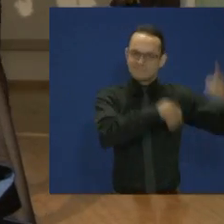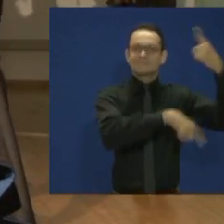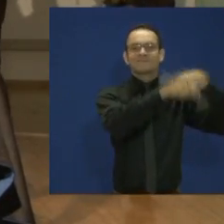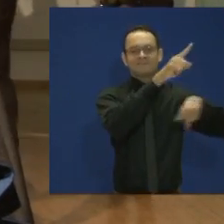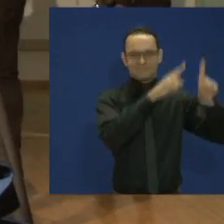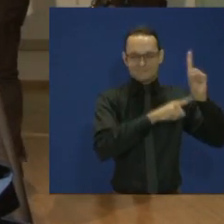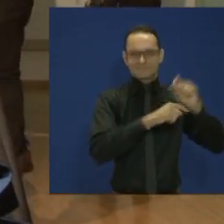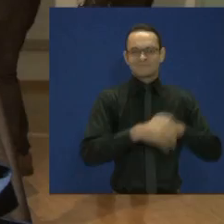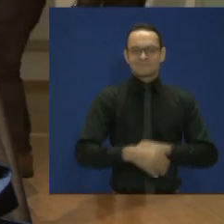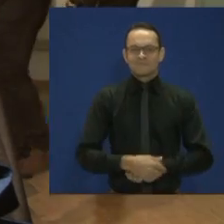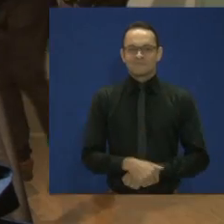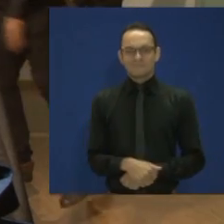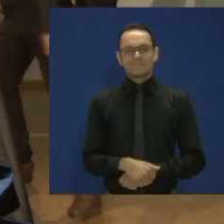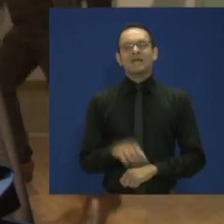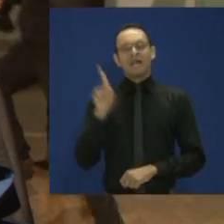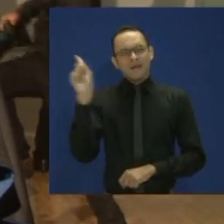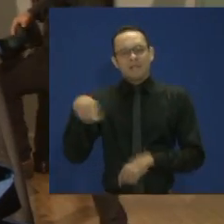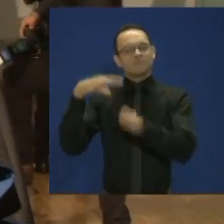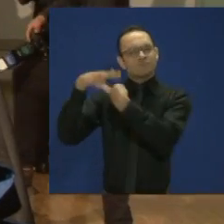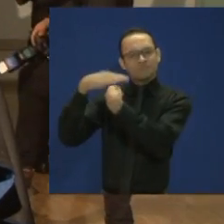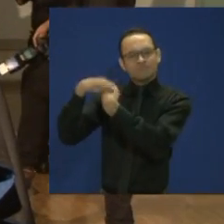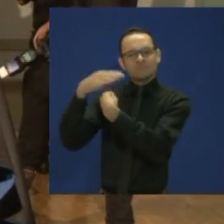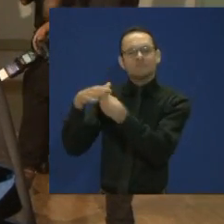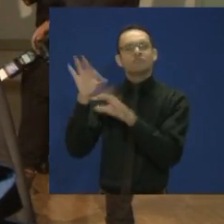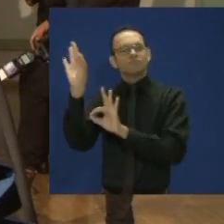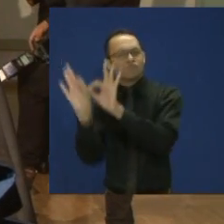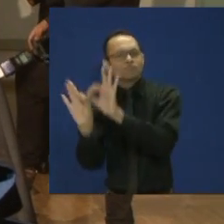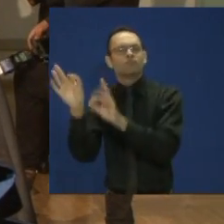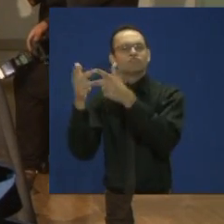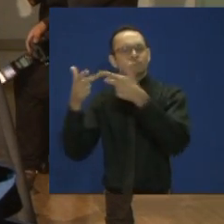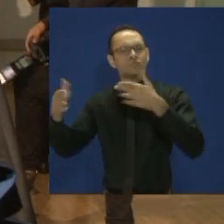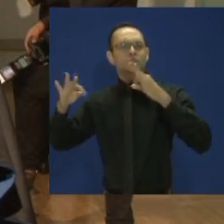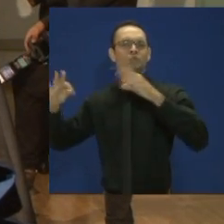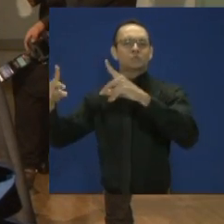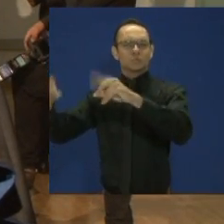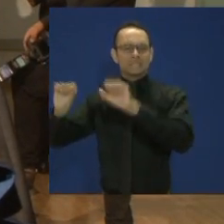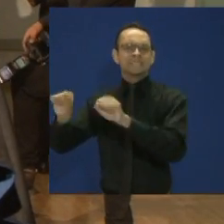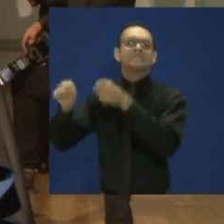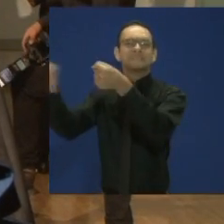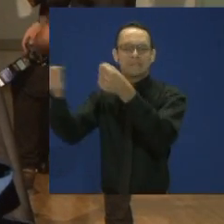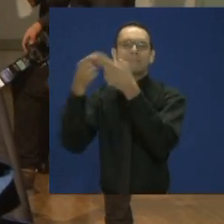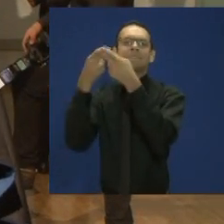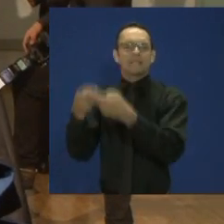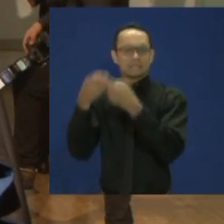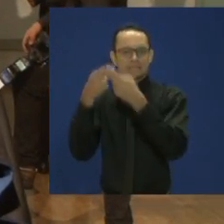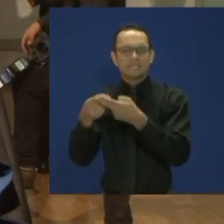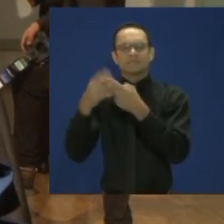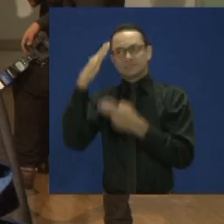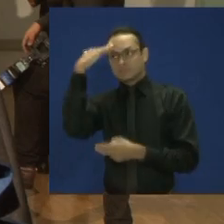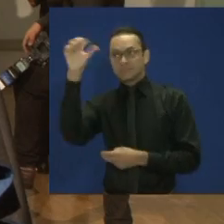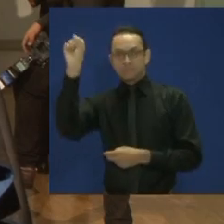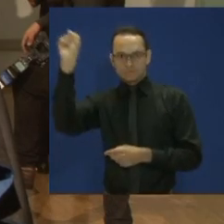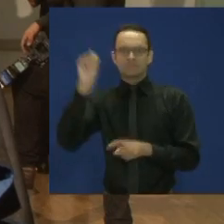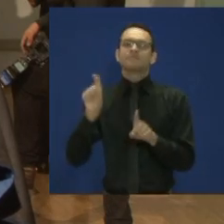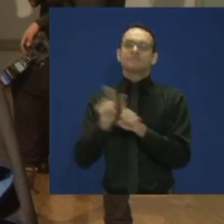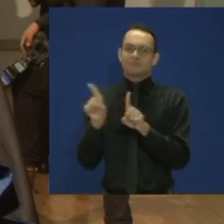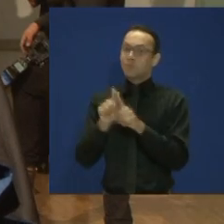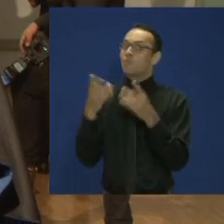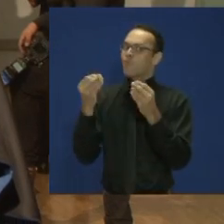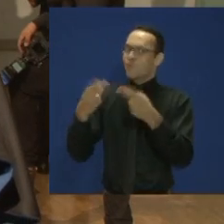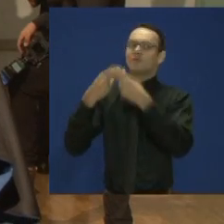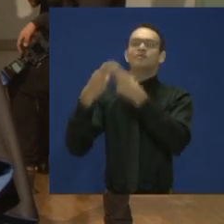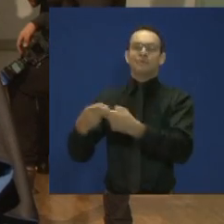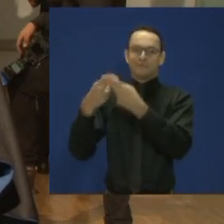Nossos mestres que nos guiaram com muita dedicação, sabedoria e paciência. E coloca paciência nisso.